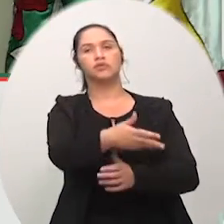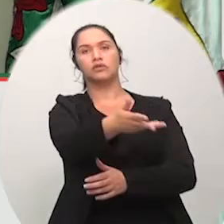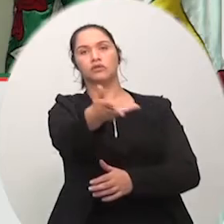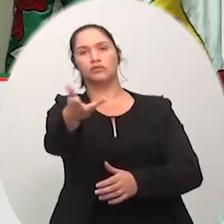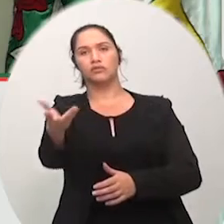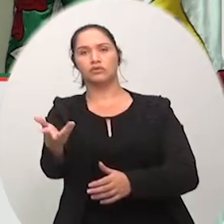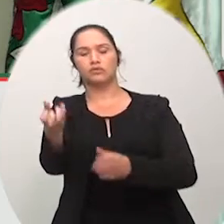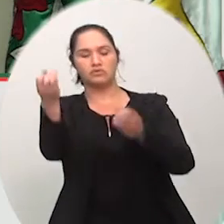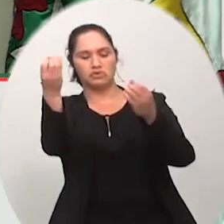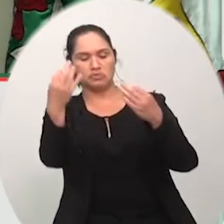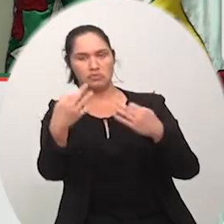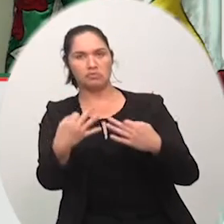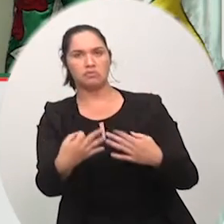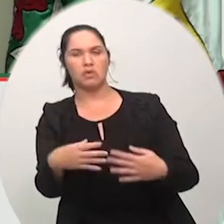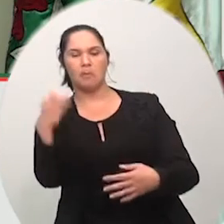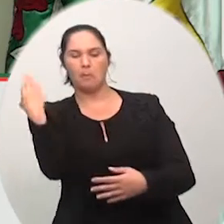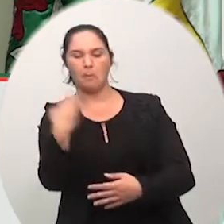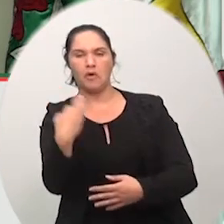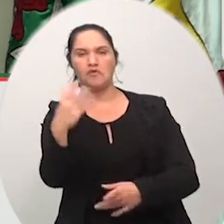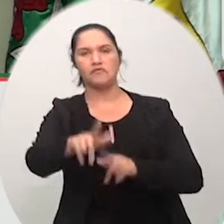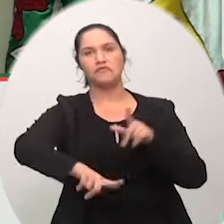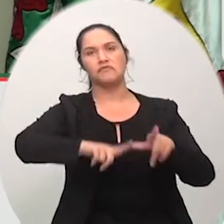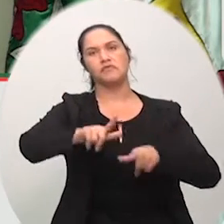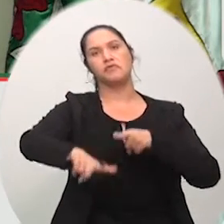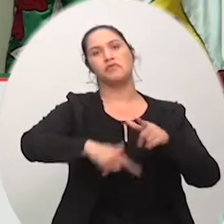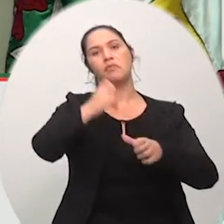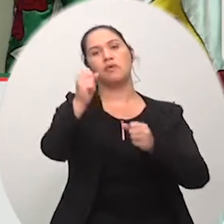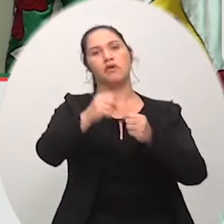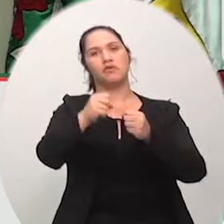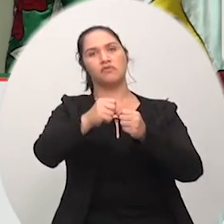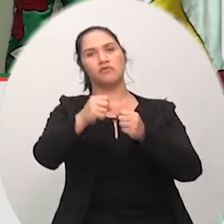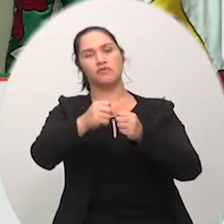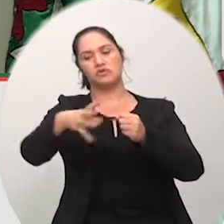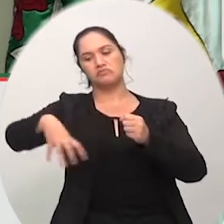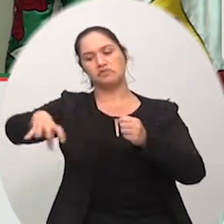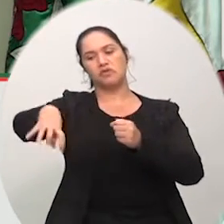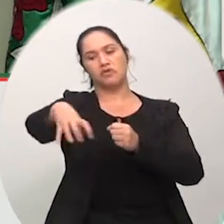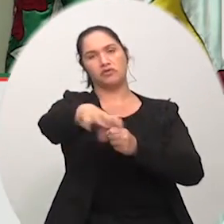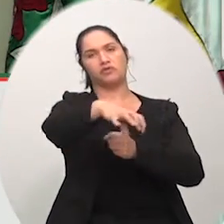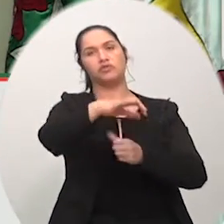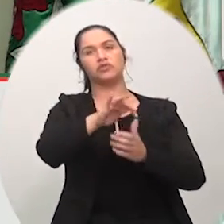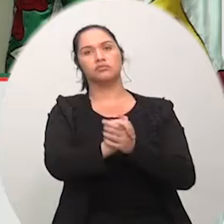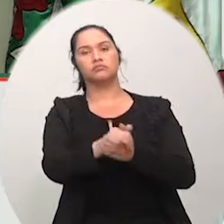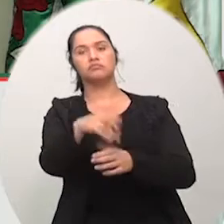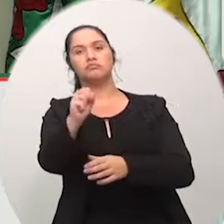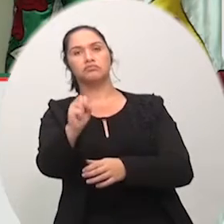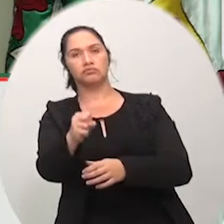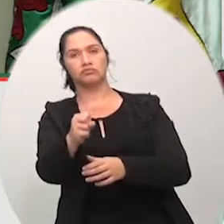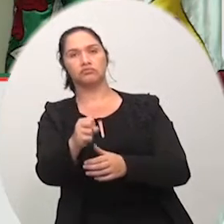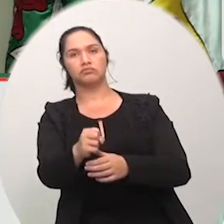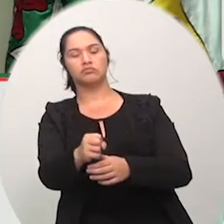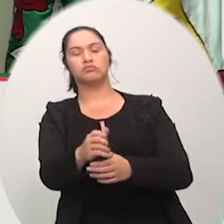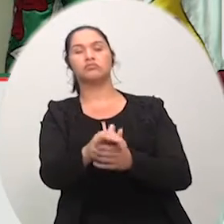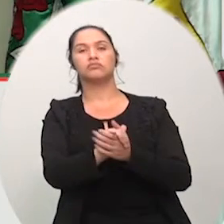perfeitamente na realidade dos trabalhos que desenvolvemos na nossa região aliás voltamos a afirmar o quanto